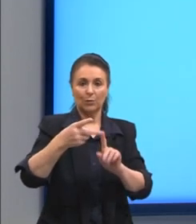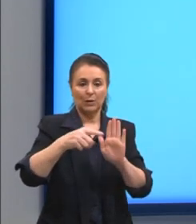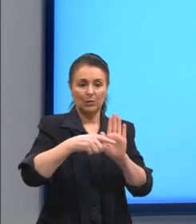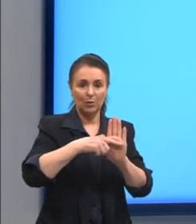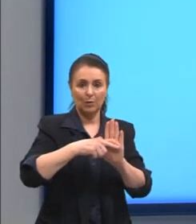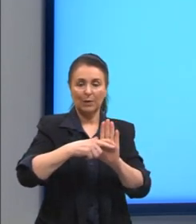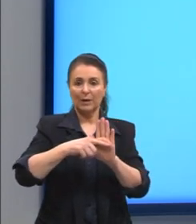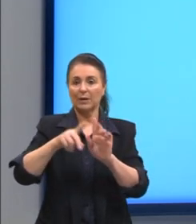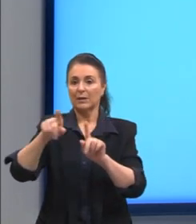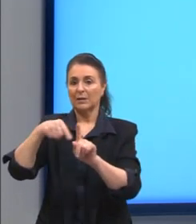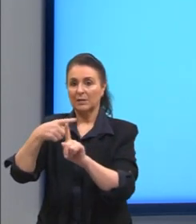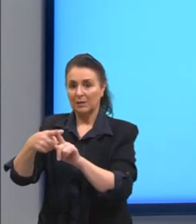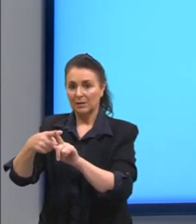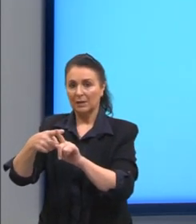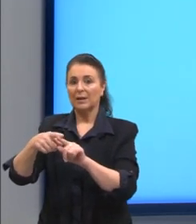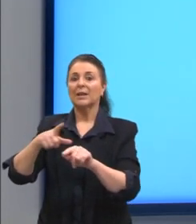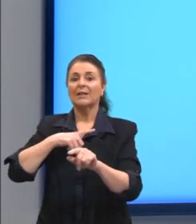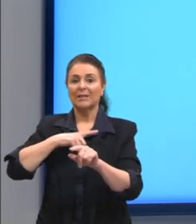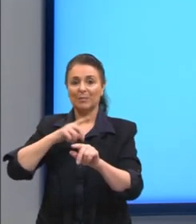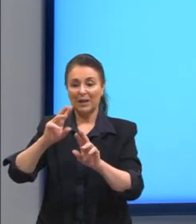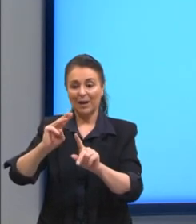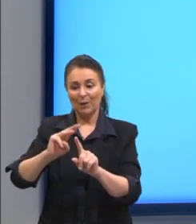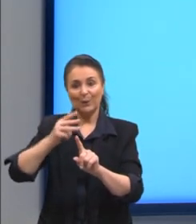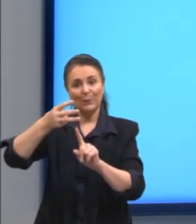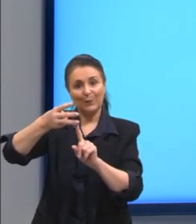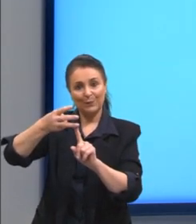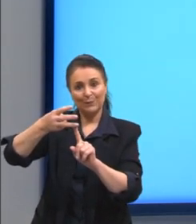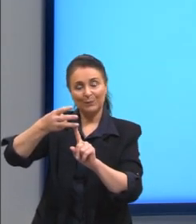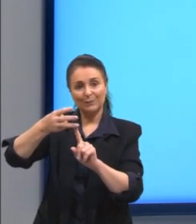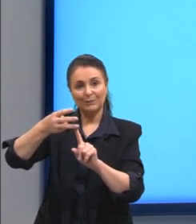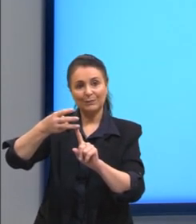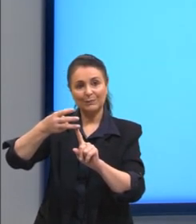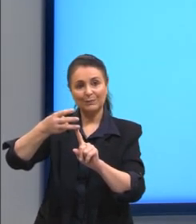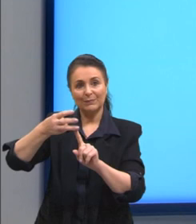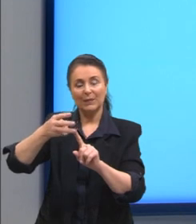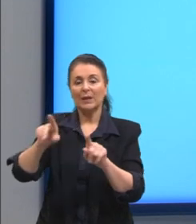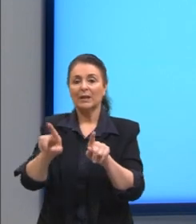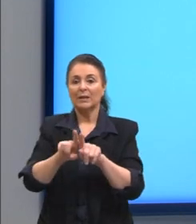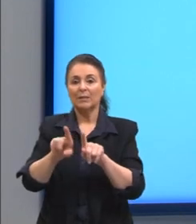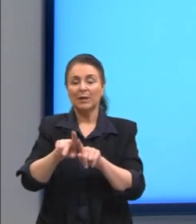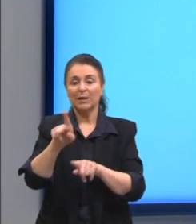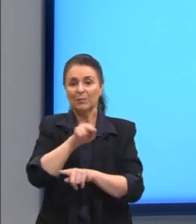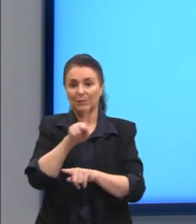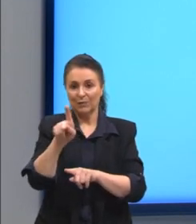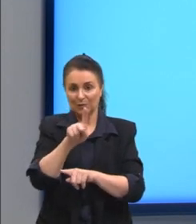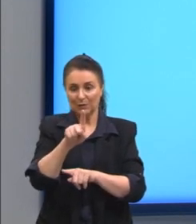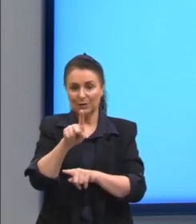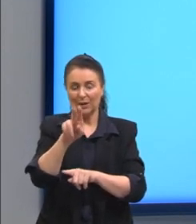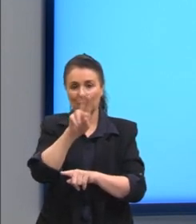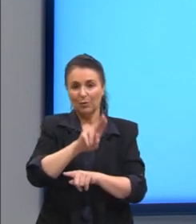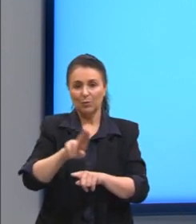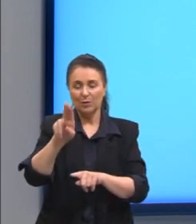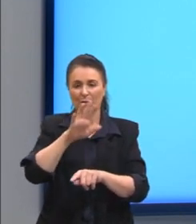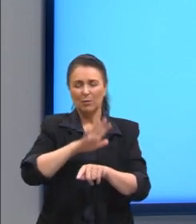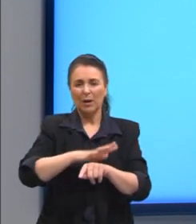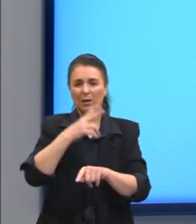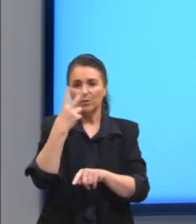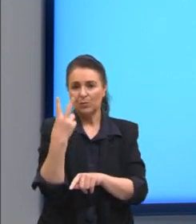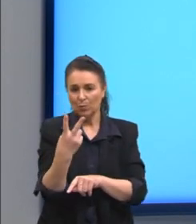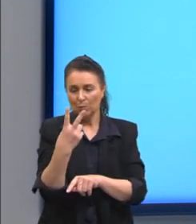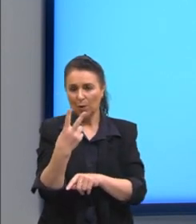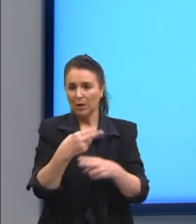elevado ao cubo tá? aqui também né? coloquei para vocês ali mais dois